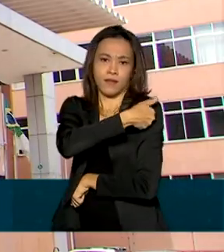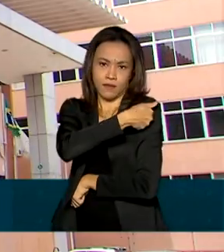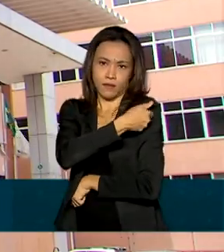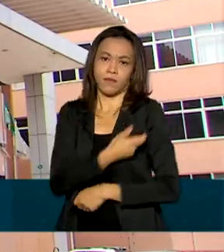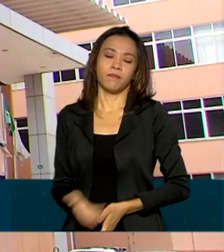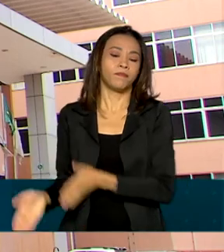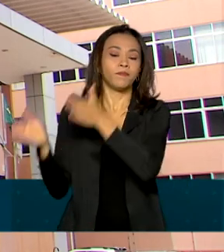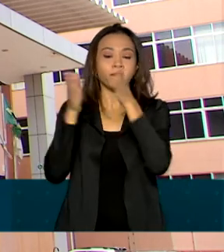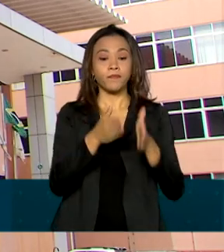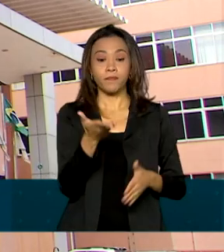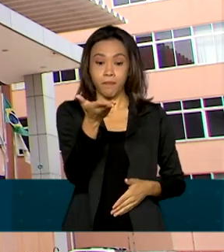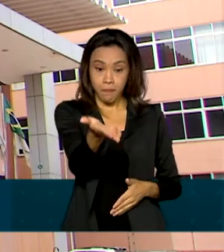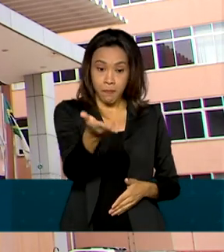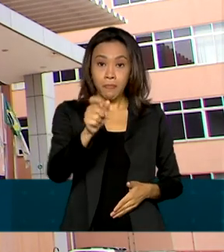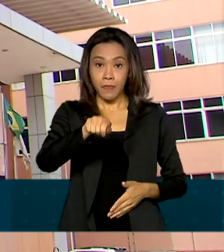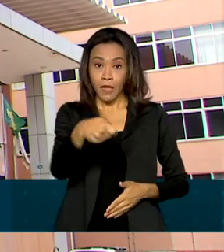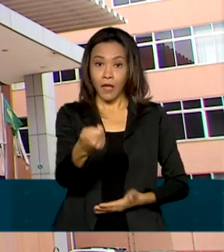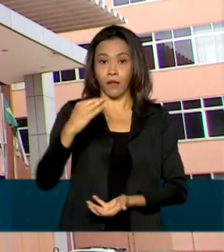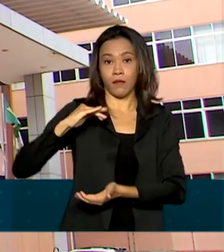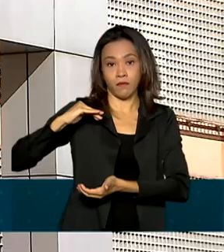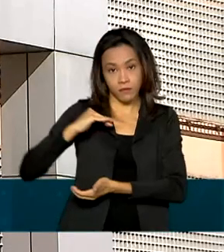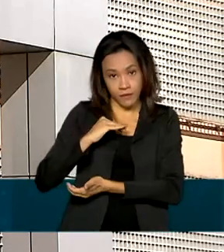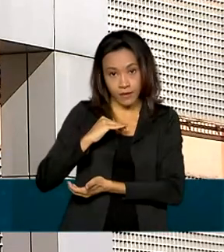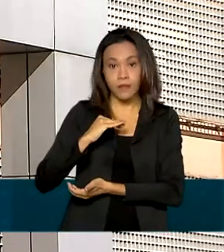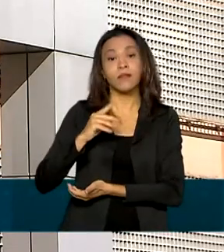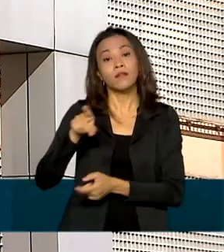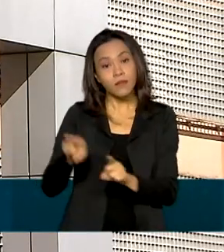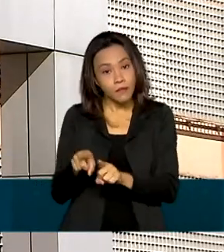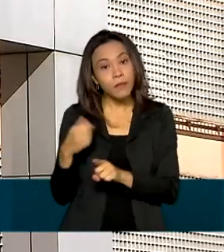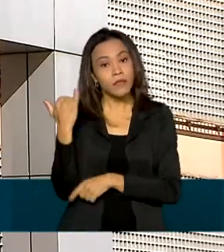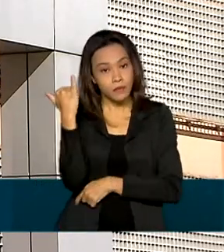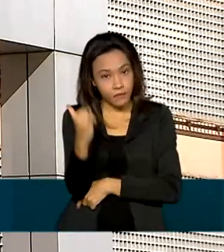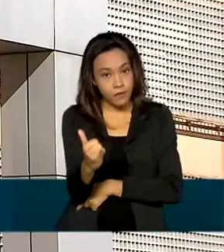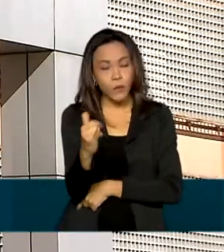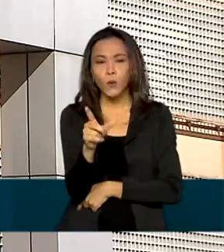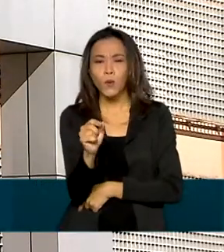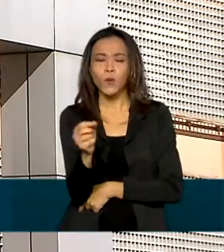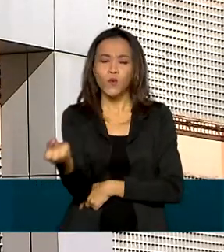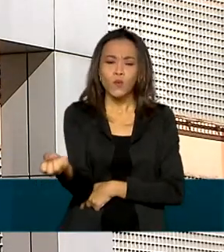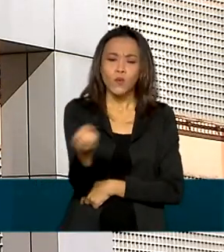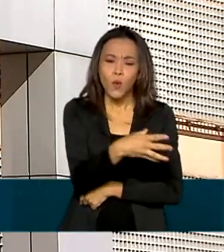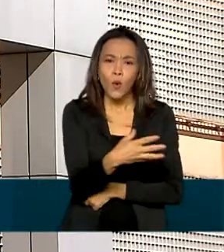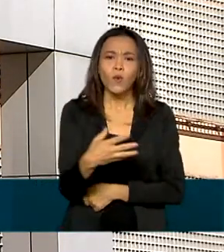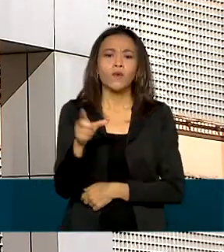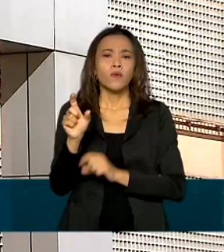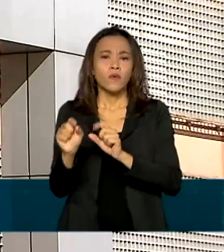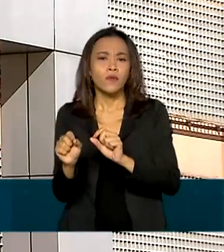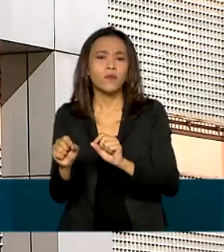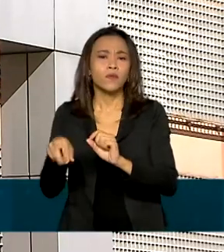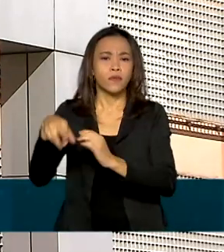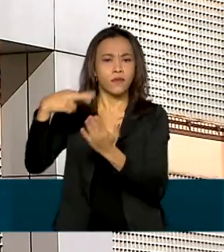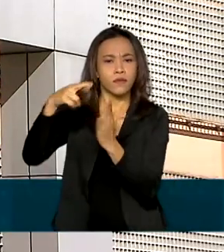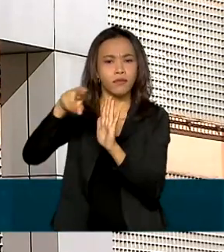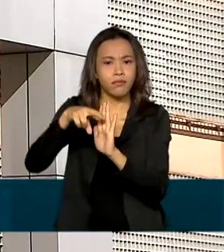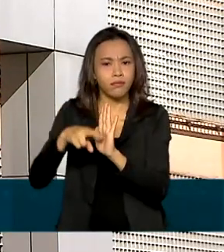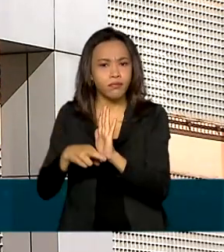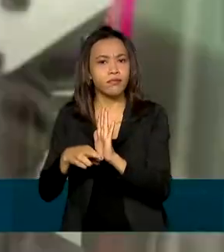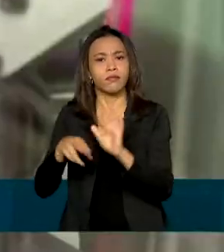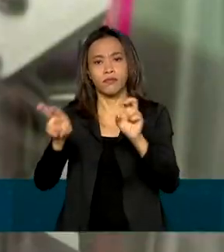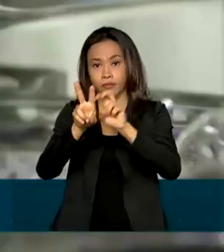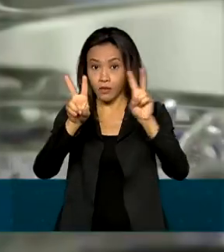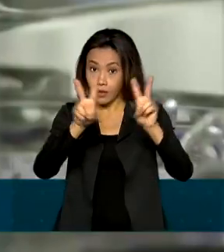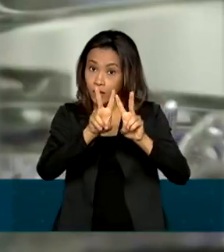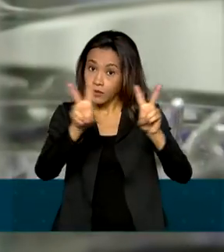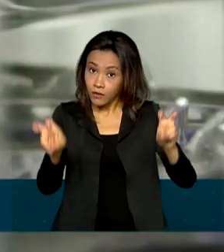E a Anvisa, Agência Nacional de Vigilância Sanitária, também aprovou um novo ensaio clínico de vacina contra a covid-19,